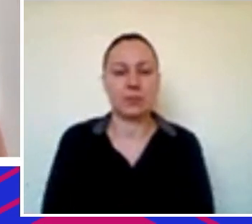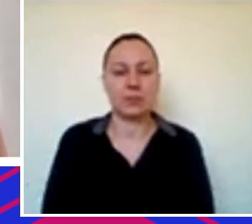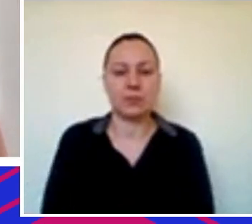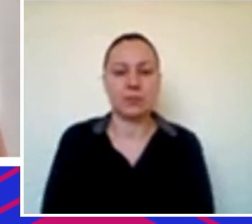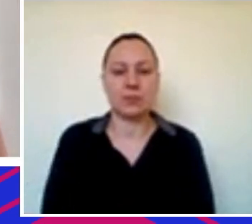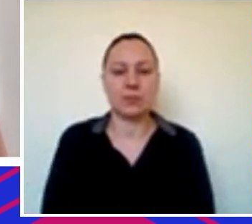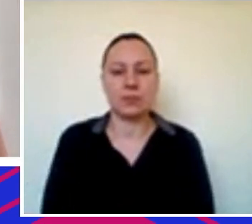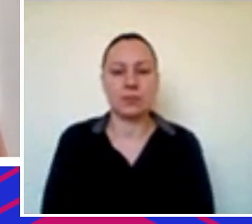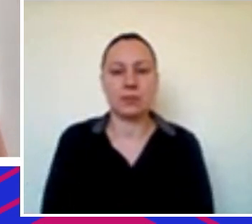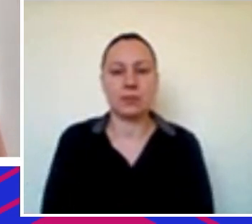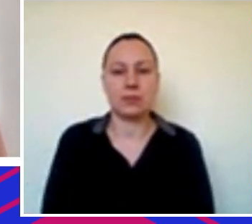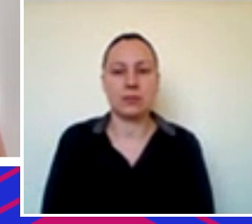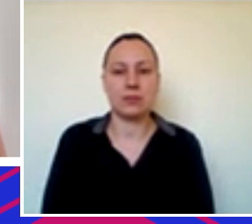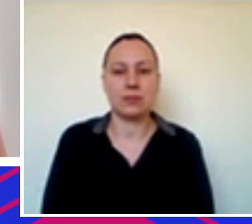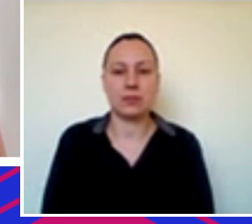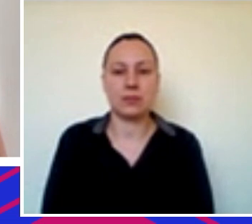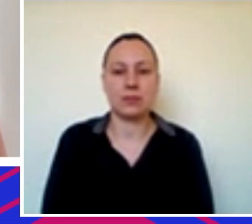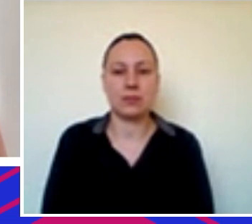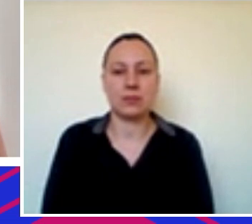Anderson